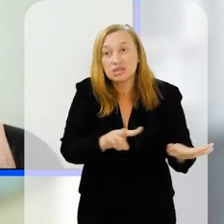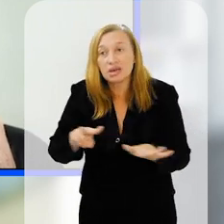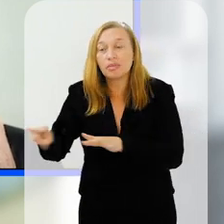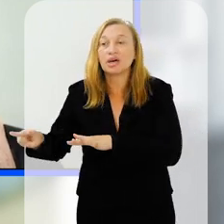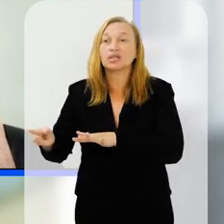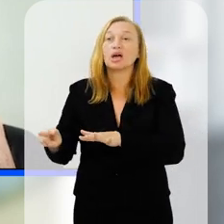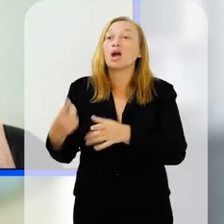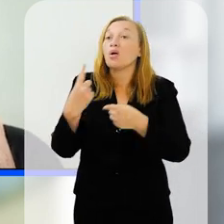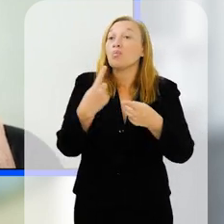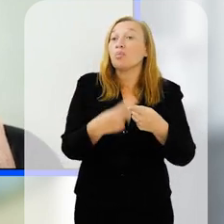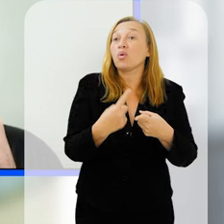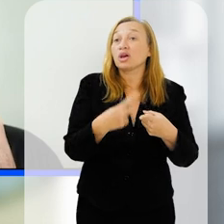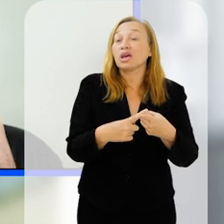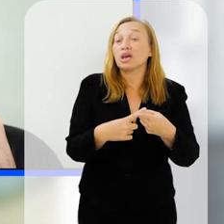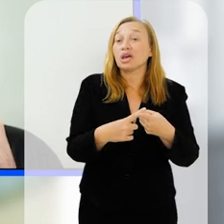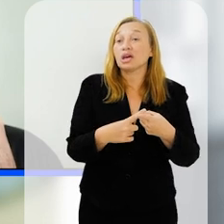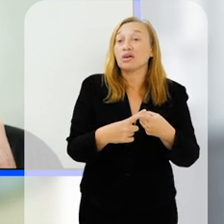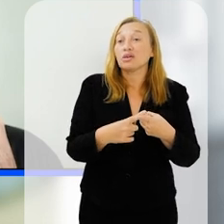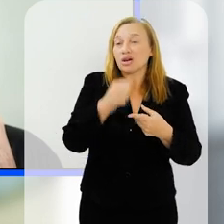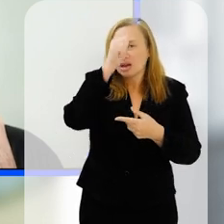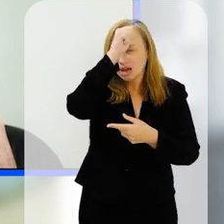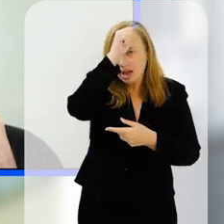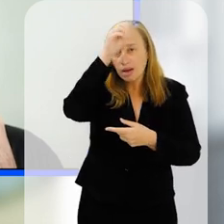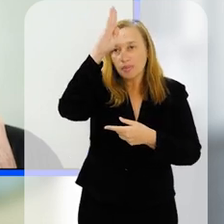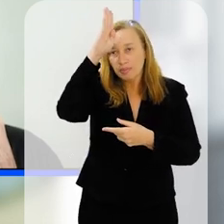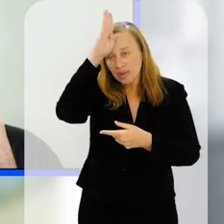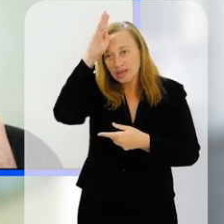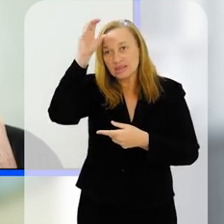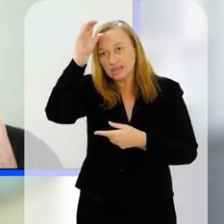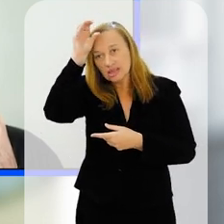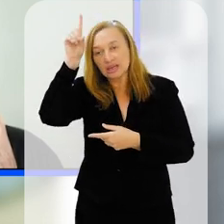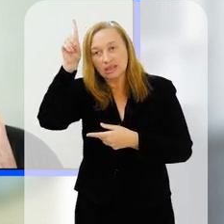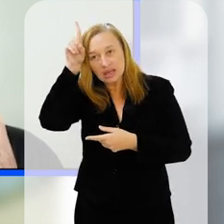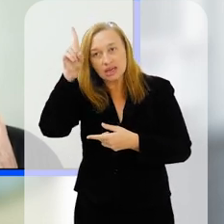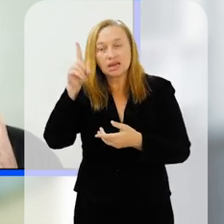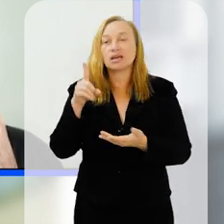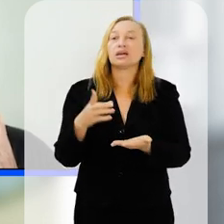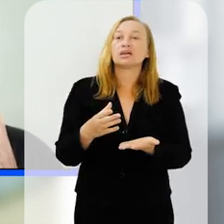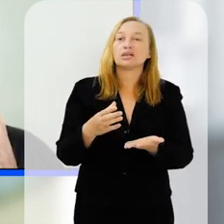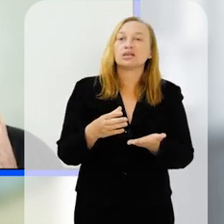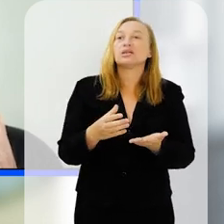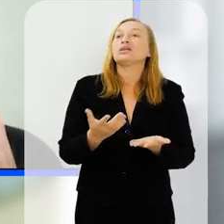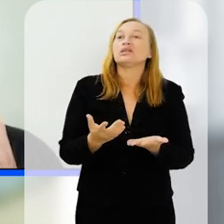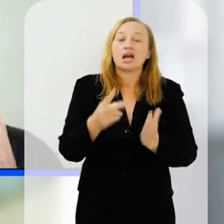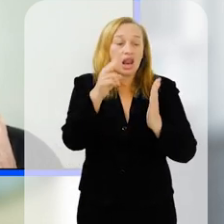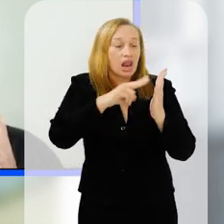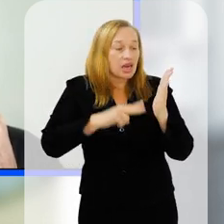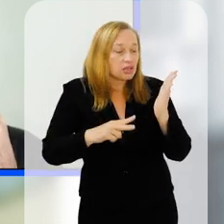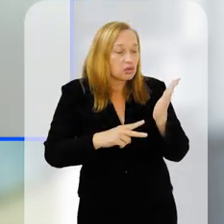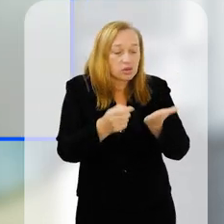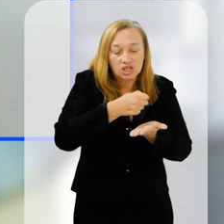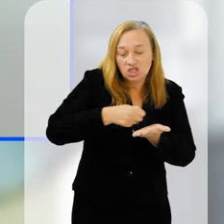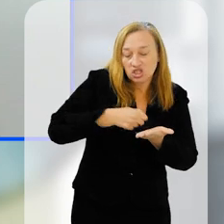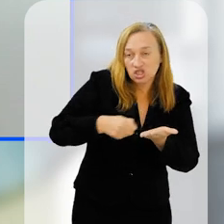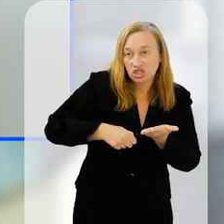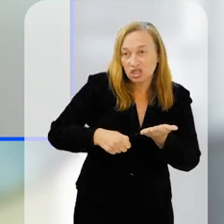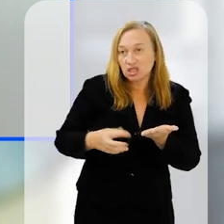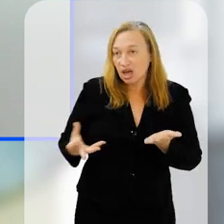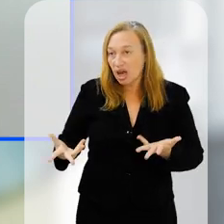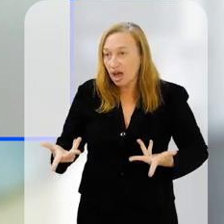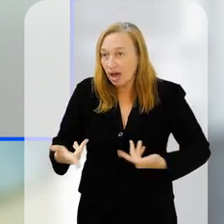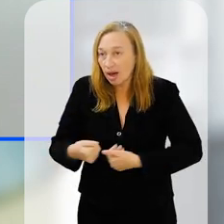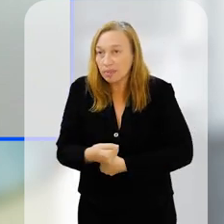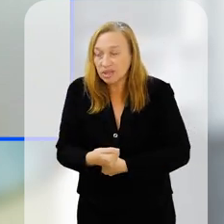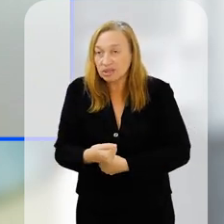passar uma semana lá, porque são a alfabetização, né, aquisição das habilidades de leitura e escrita, são